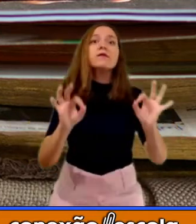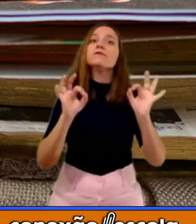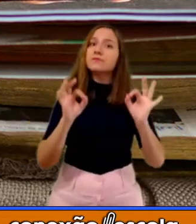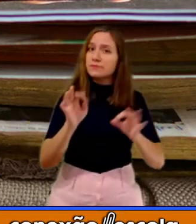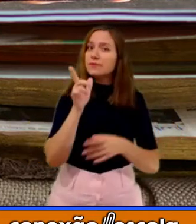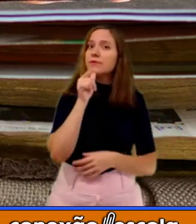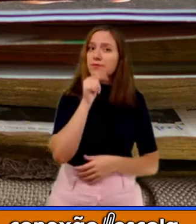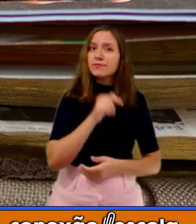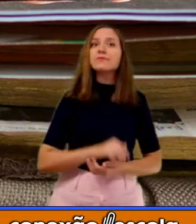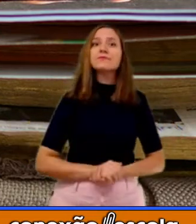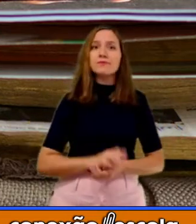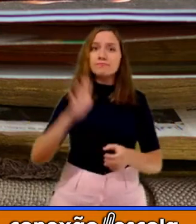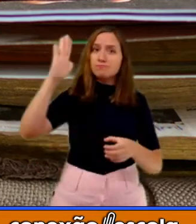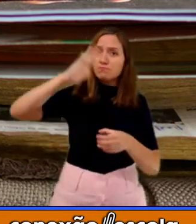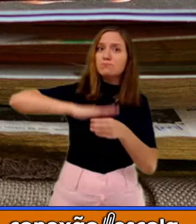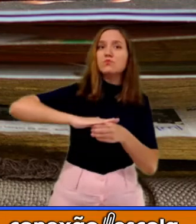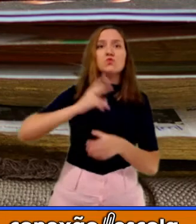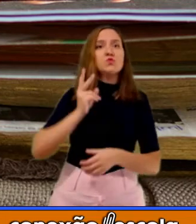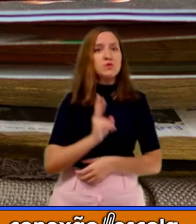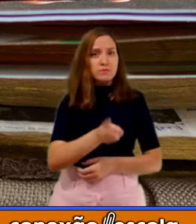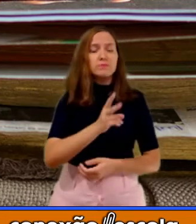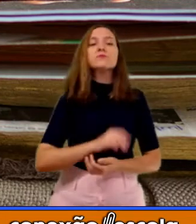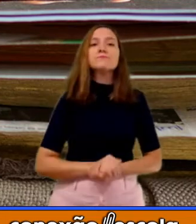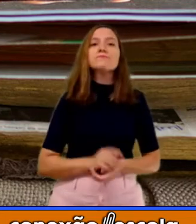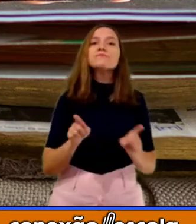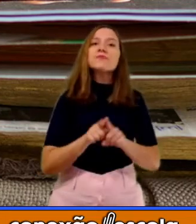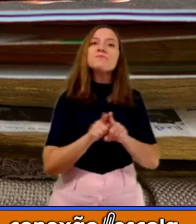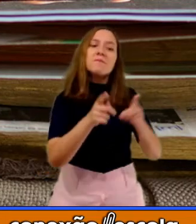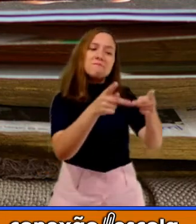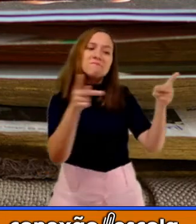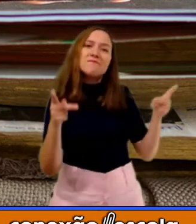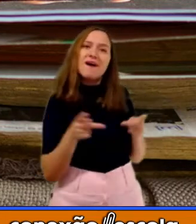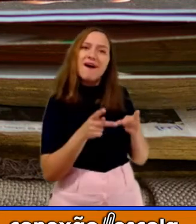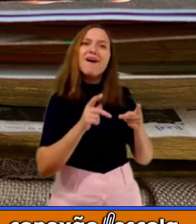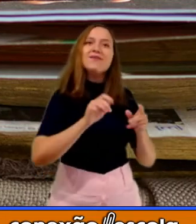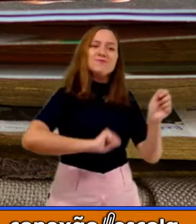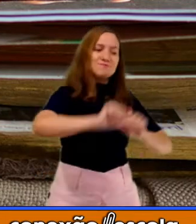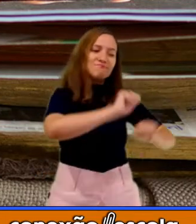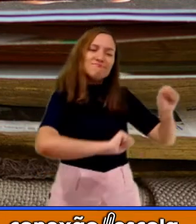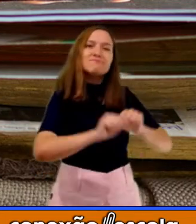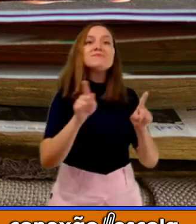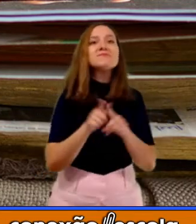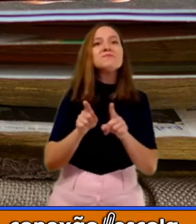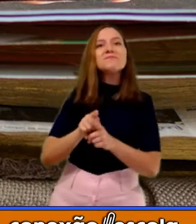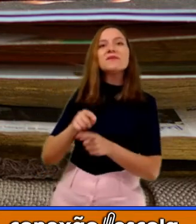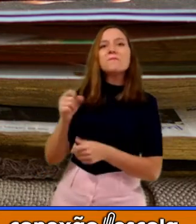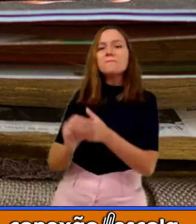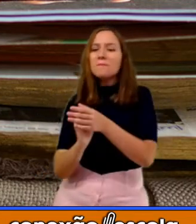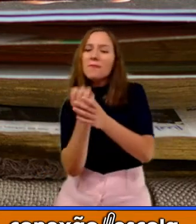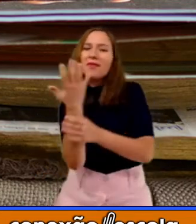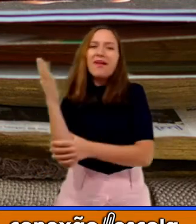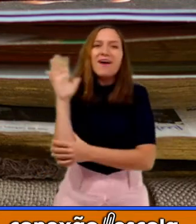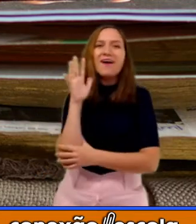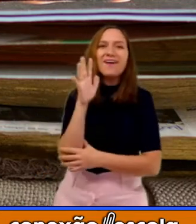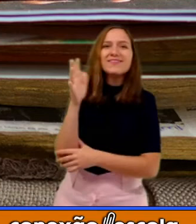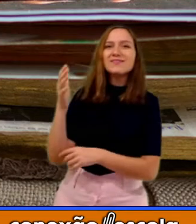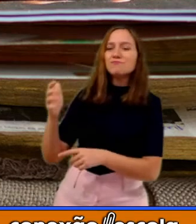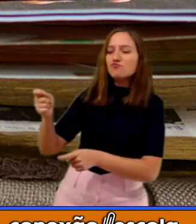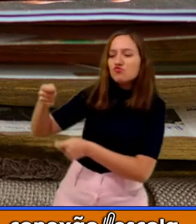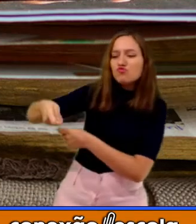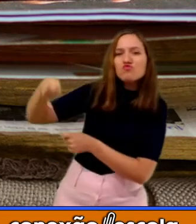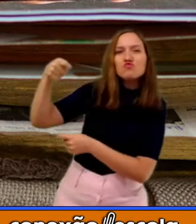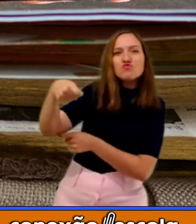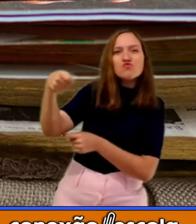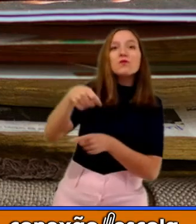preocupar com a lavagem das louças, ao regar as plantas, ao coletar às vezes a água da chuva para